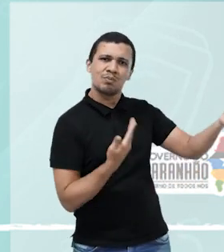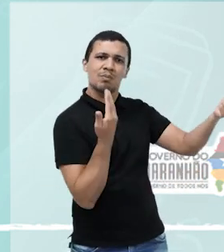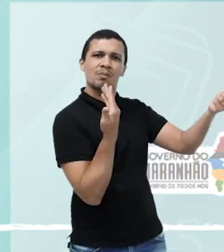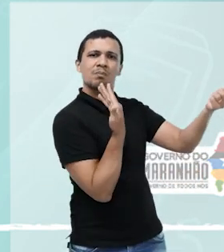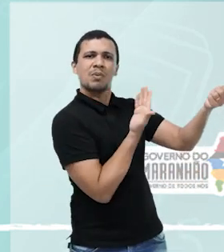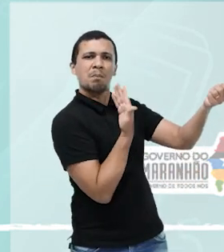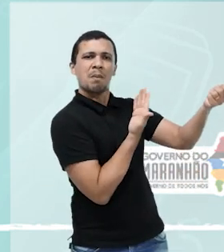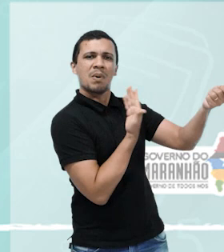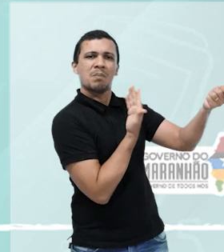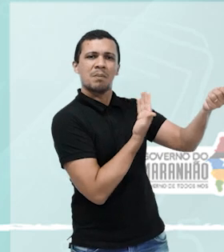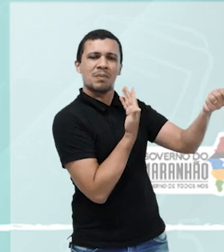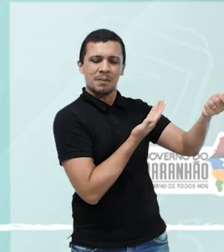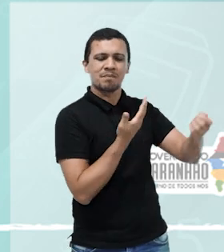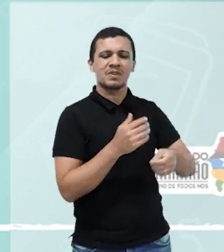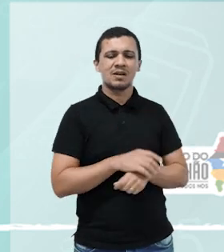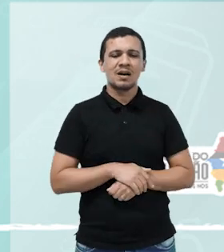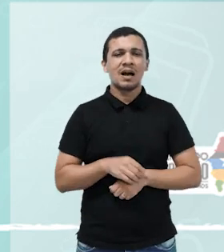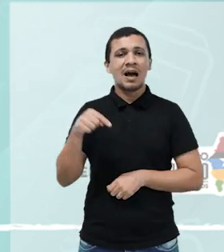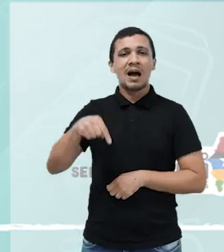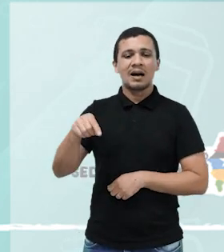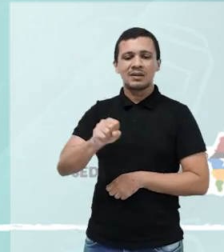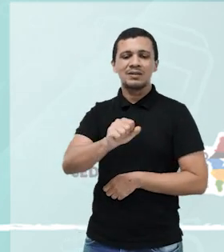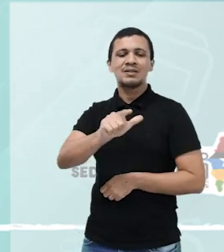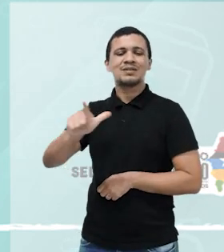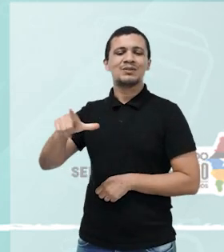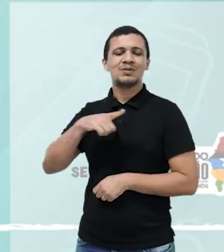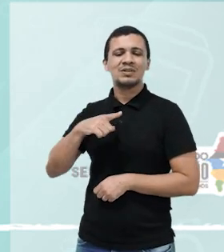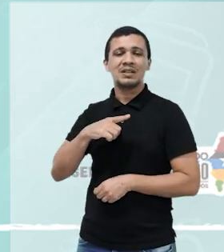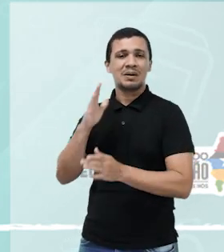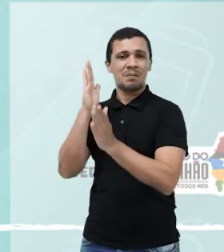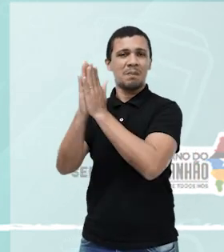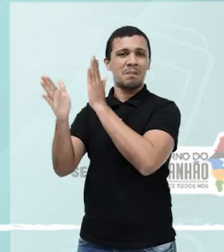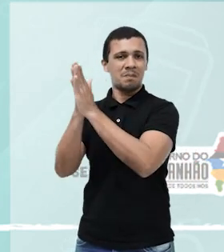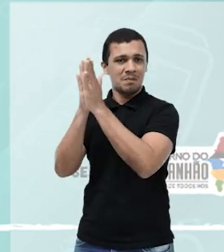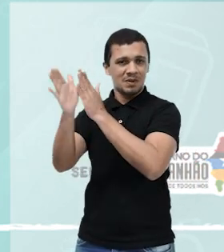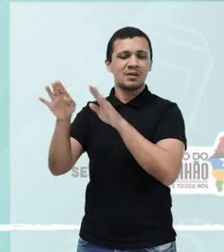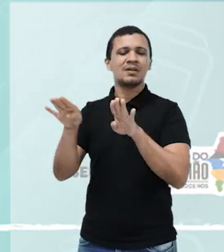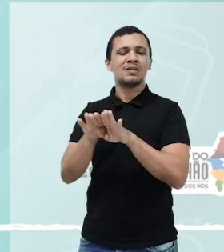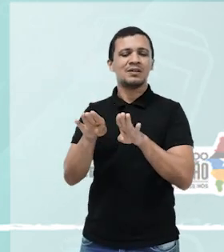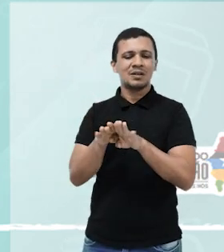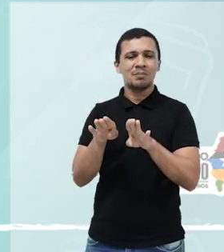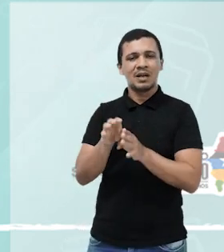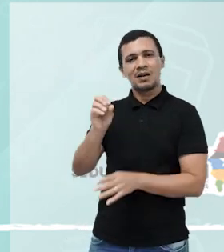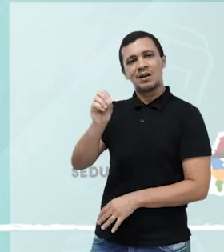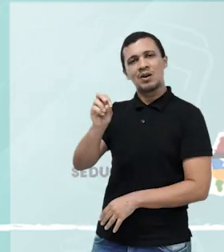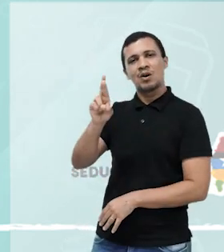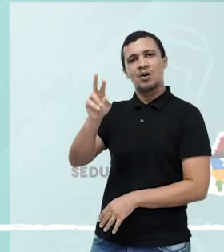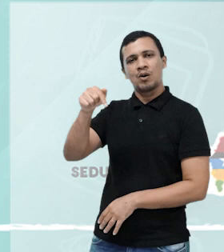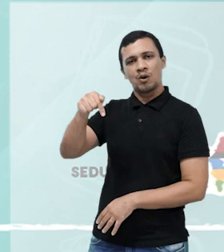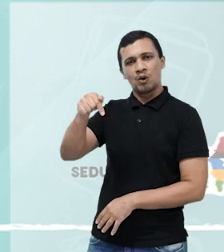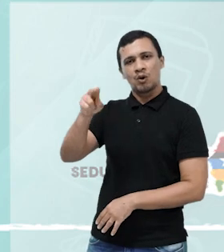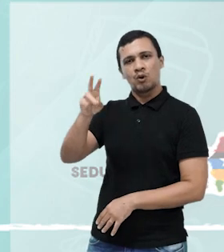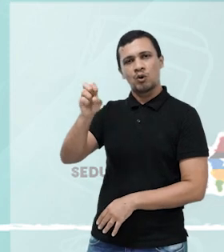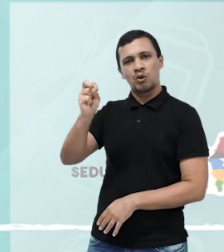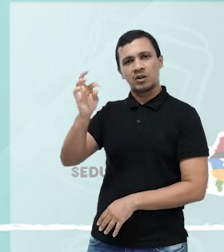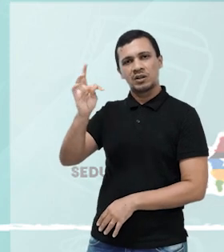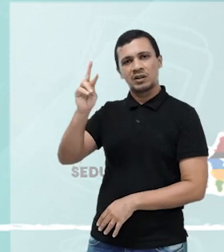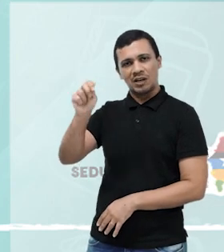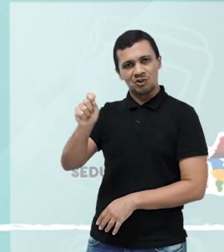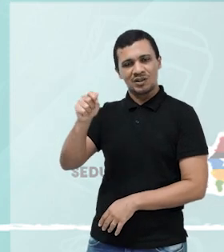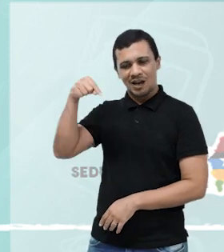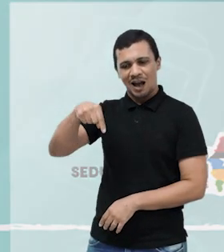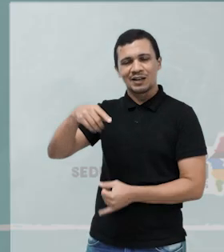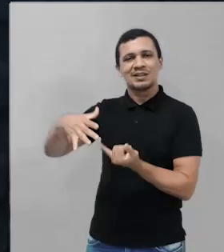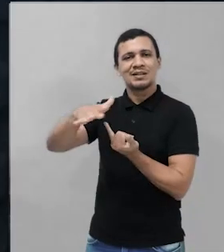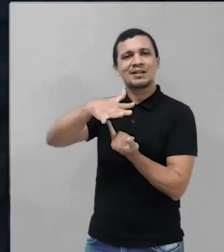tac, tac, tac, e o de orquestra. Mas eu vou deixar vocês com essa imagem aqui, para a gente ler e entender que o processo cultural do meu boi